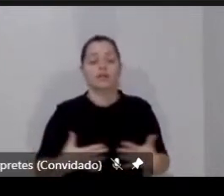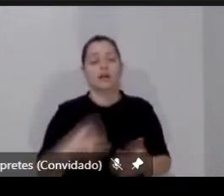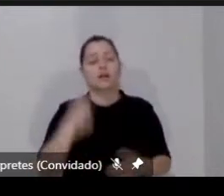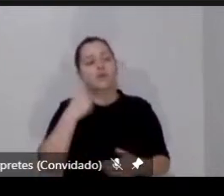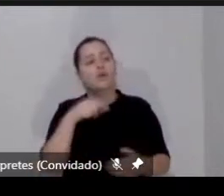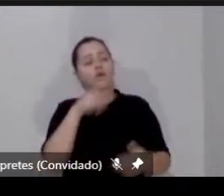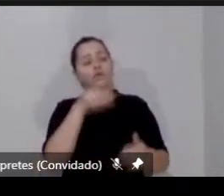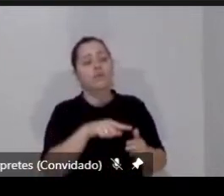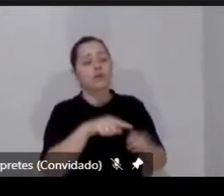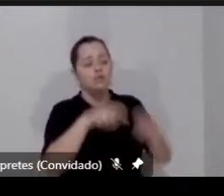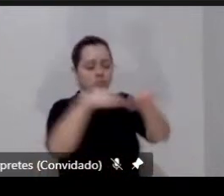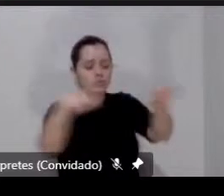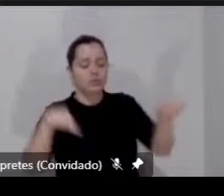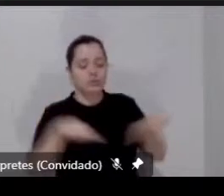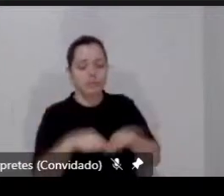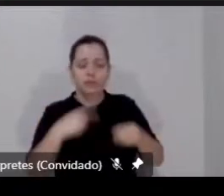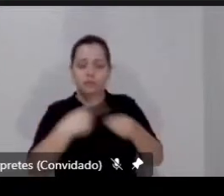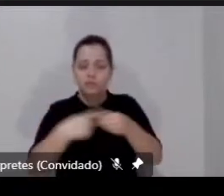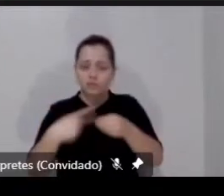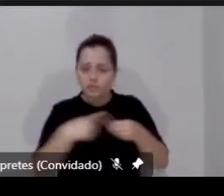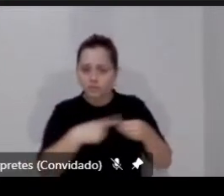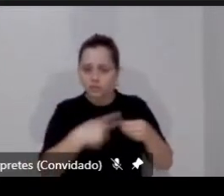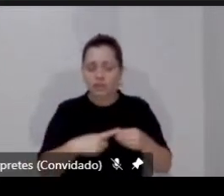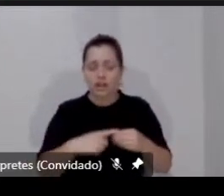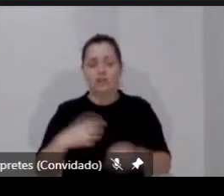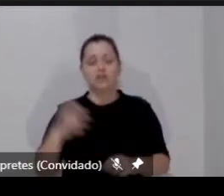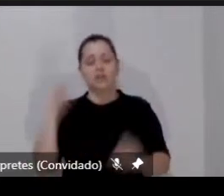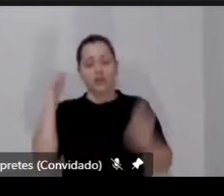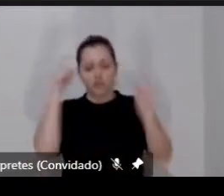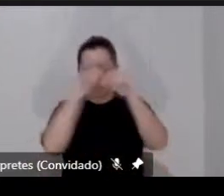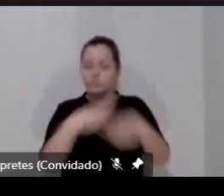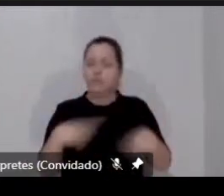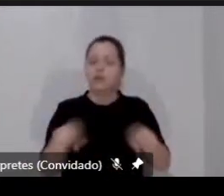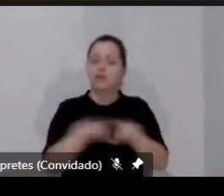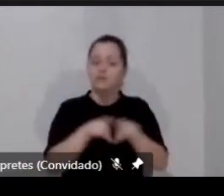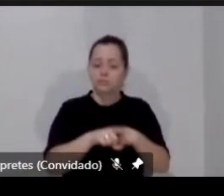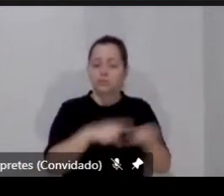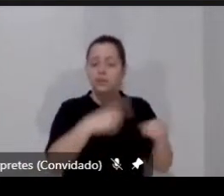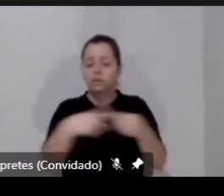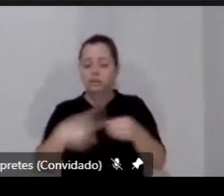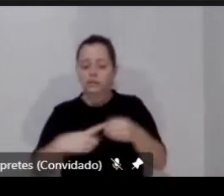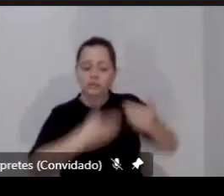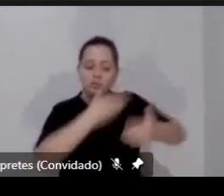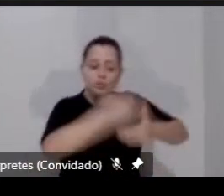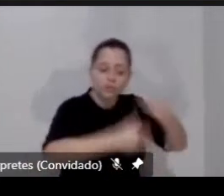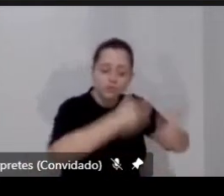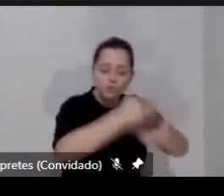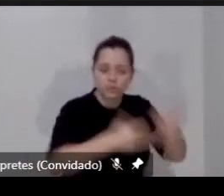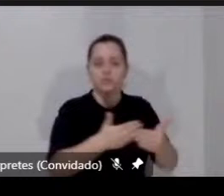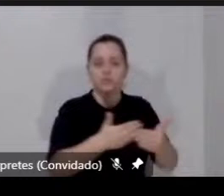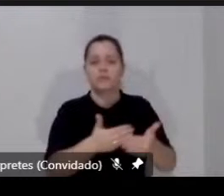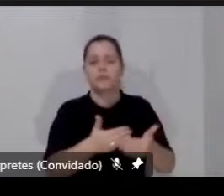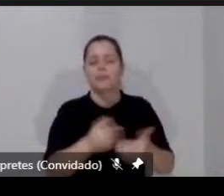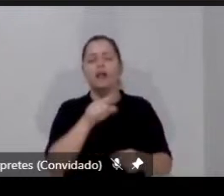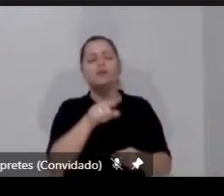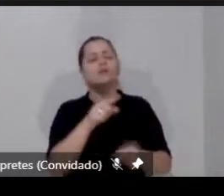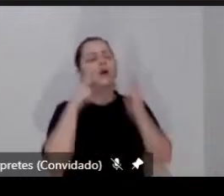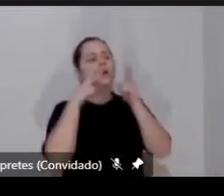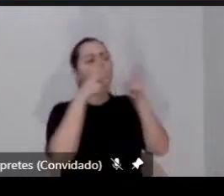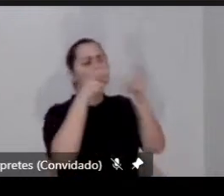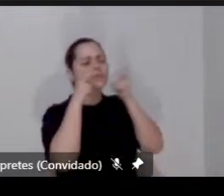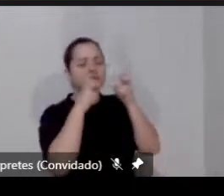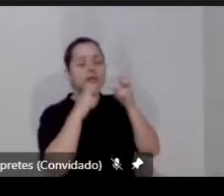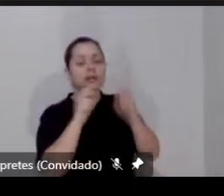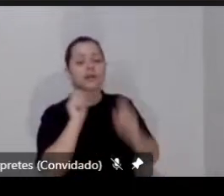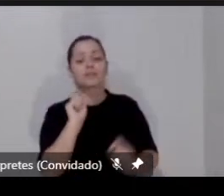espaço urbano e a complexidade das atividades que são lá desenvolvidas. Vocês percebem que já